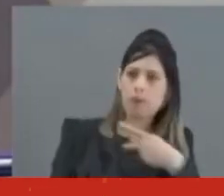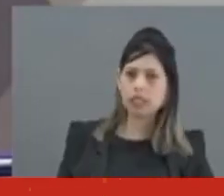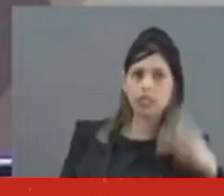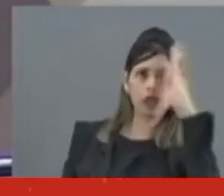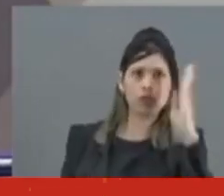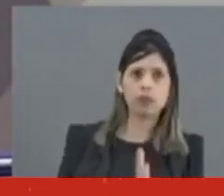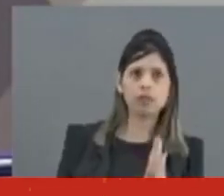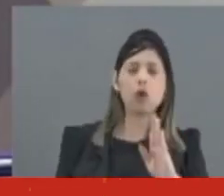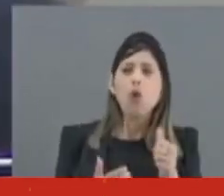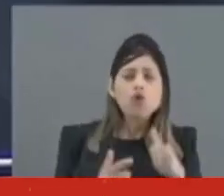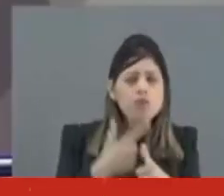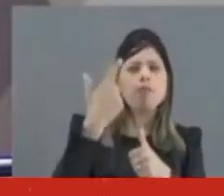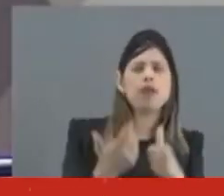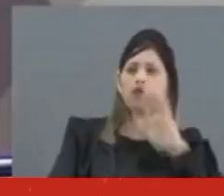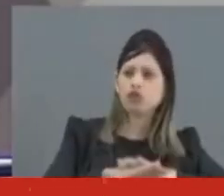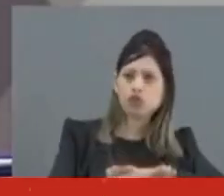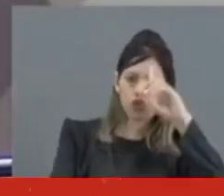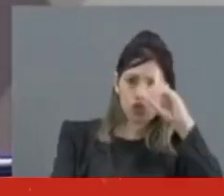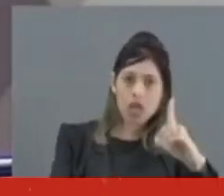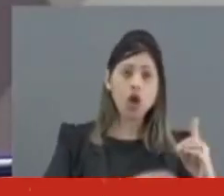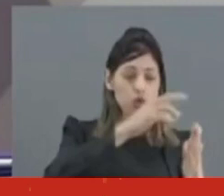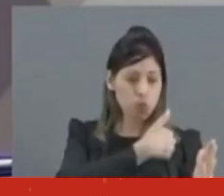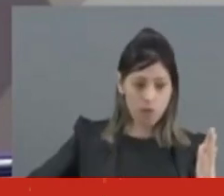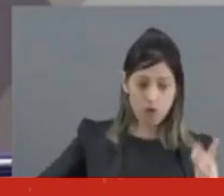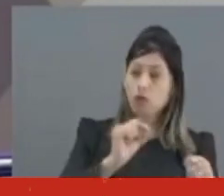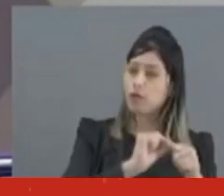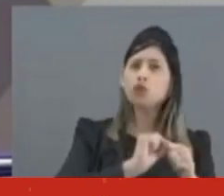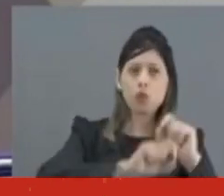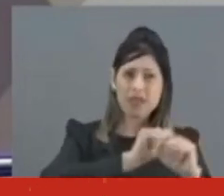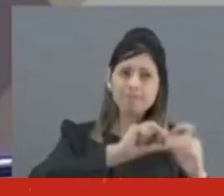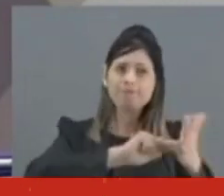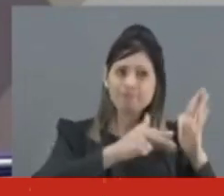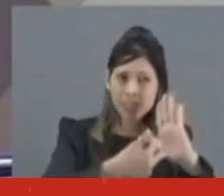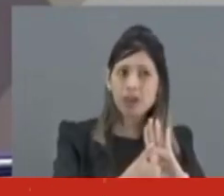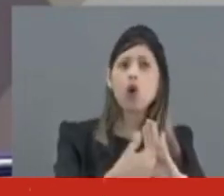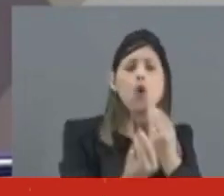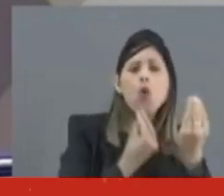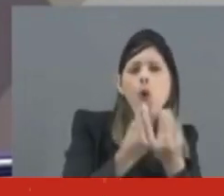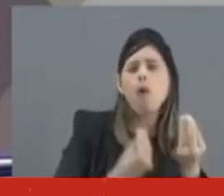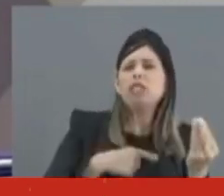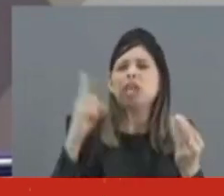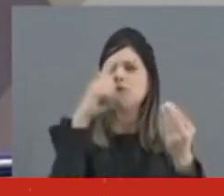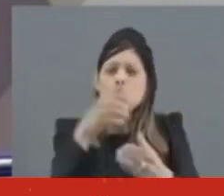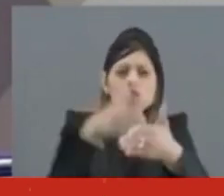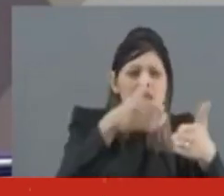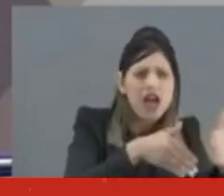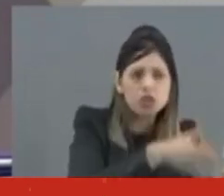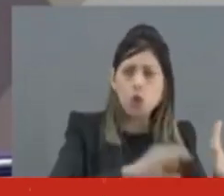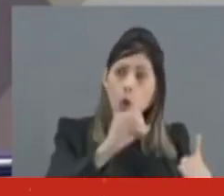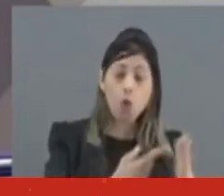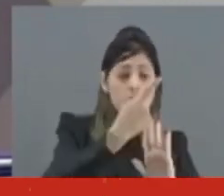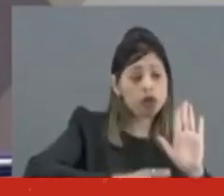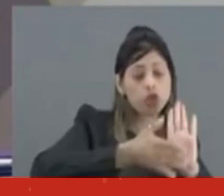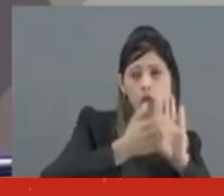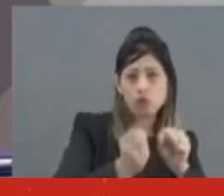o primeiro dia de seu governo, atentou contra as instituições estatais, principalmente aquelas que significavam, de alguma forma, obstáculos ao seu plano de poder. Em